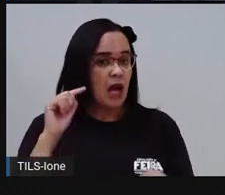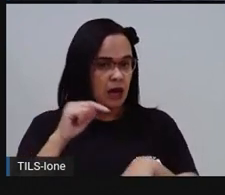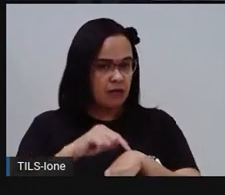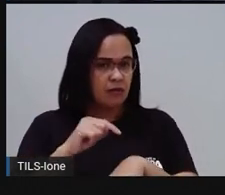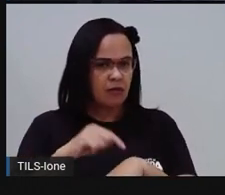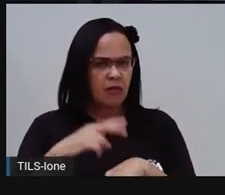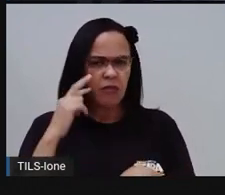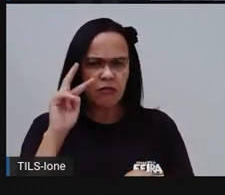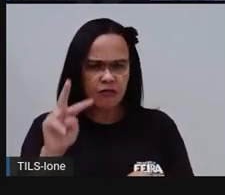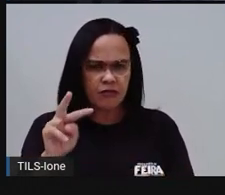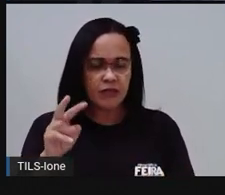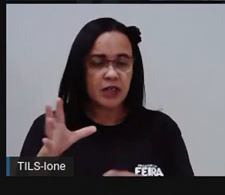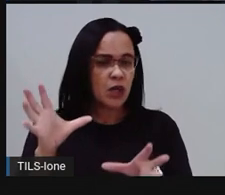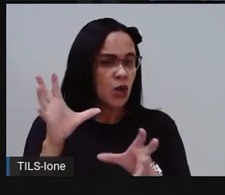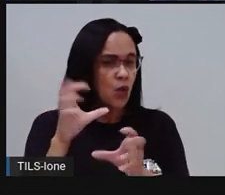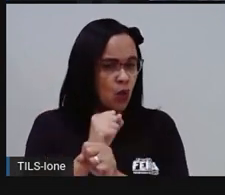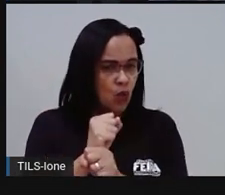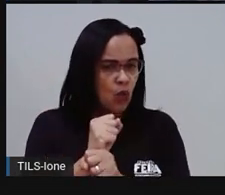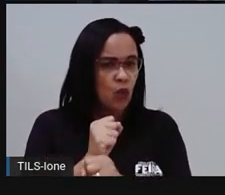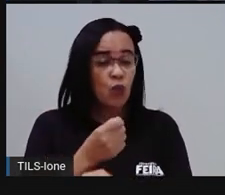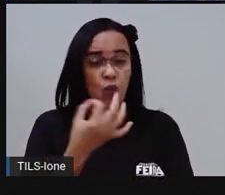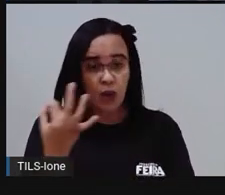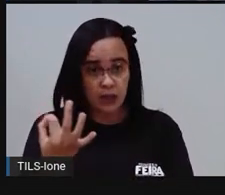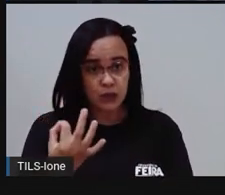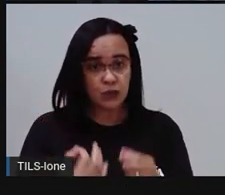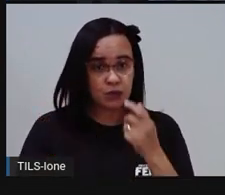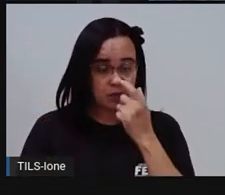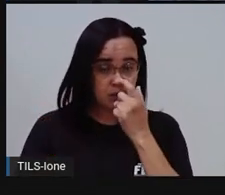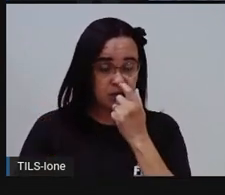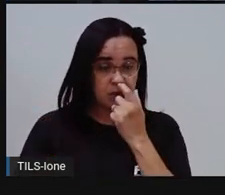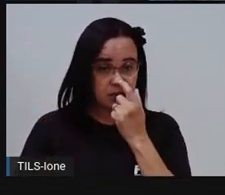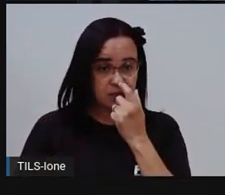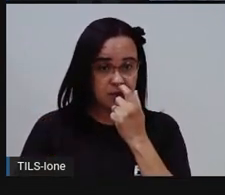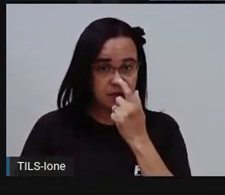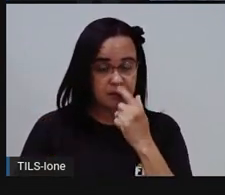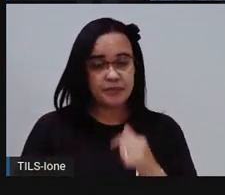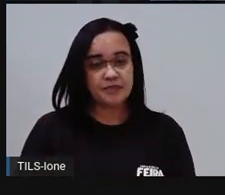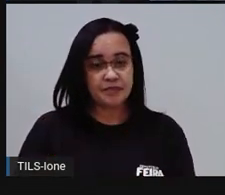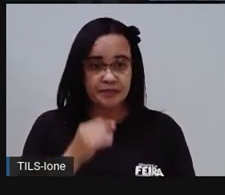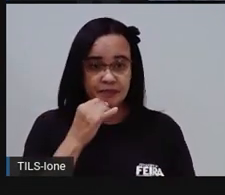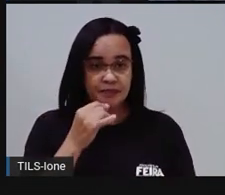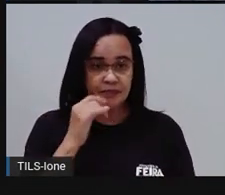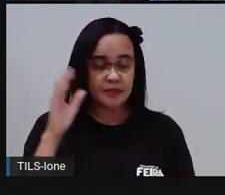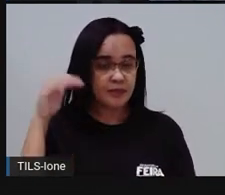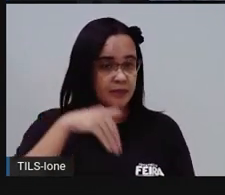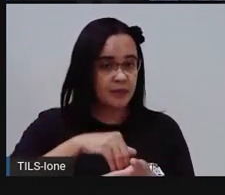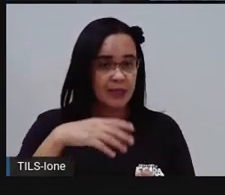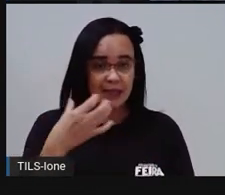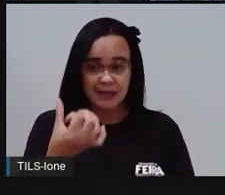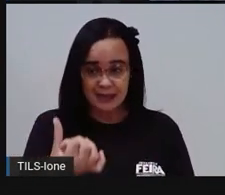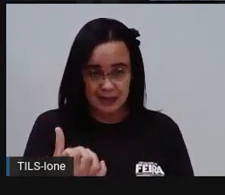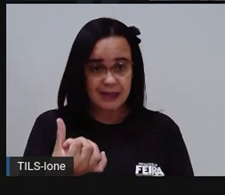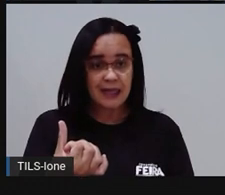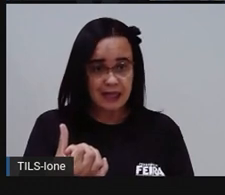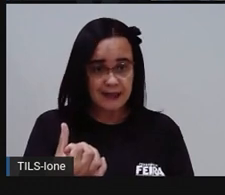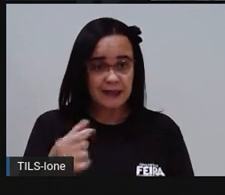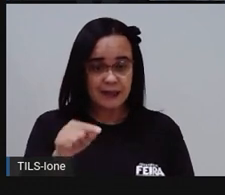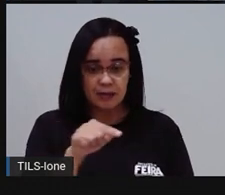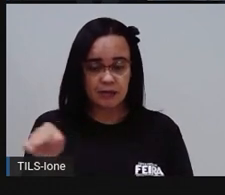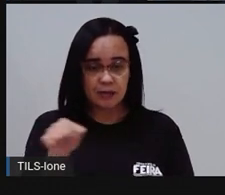botar a canetinha aqui para ficar bem evidente para vocês. Então aqui, ó, até seis minutos vai ter, ó, seis metros